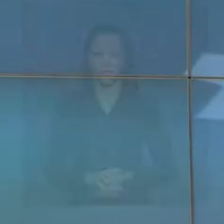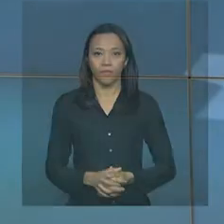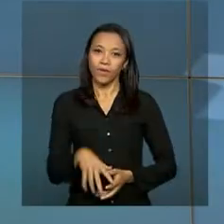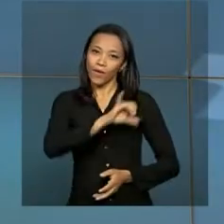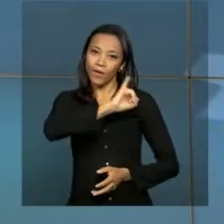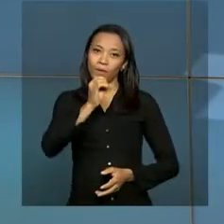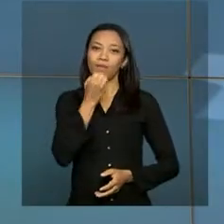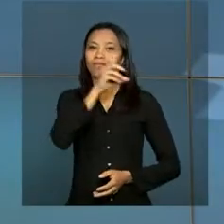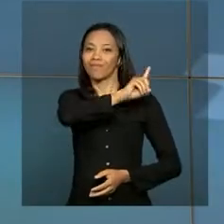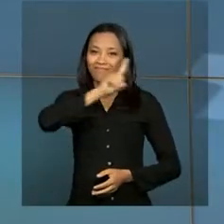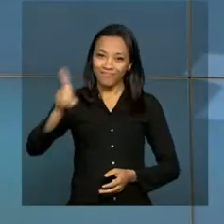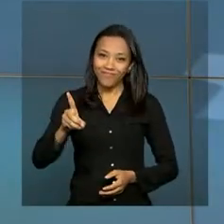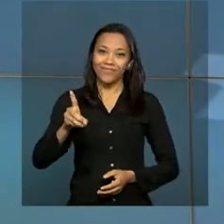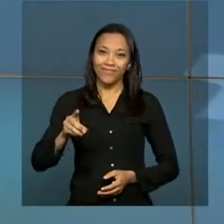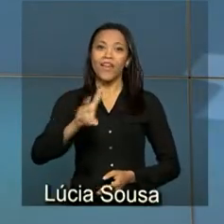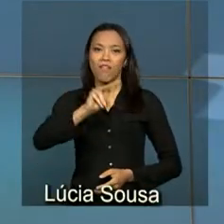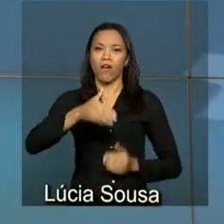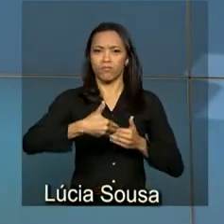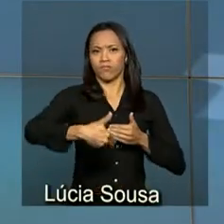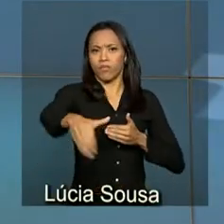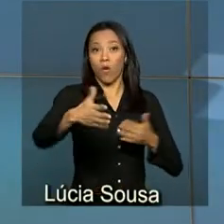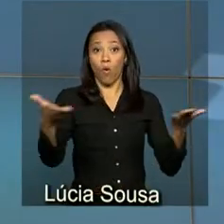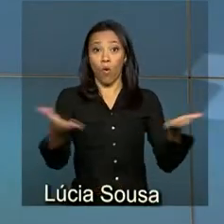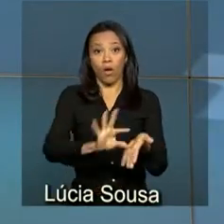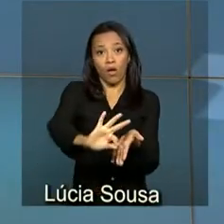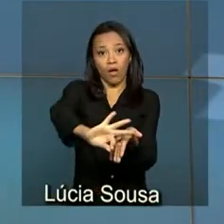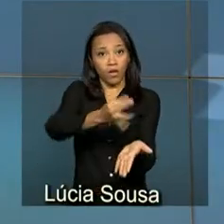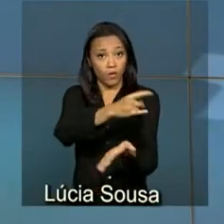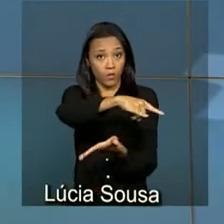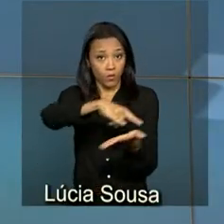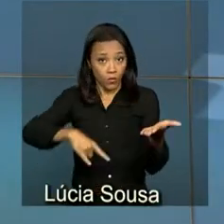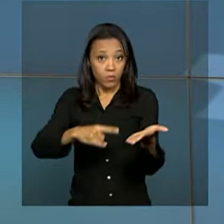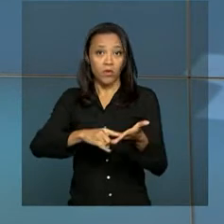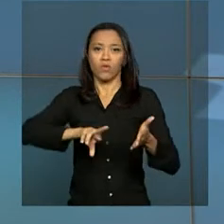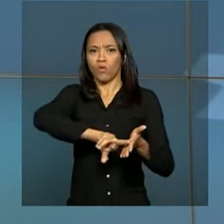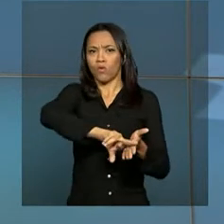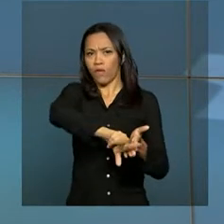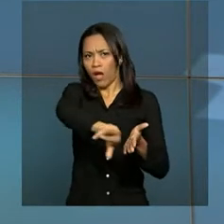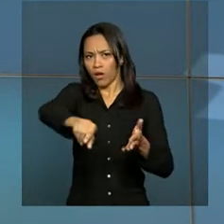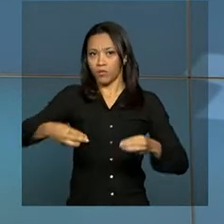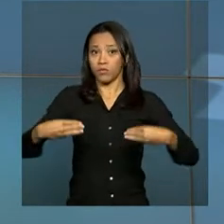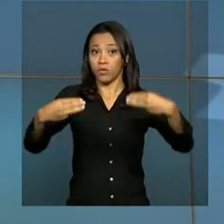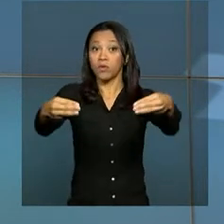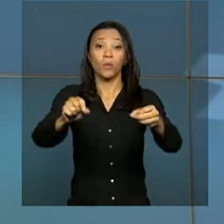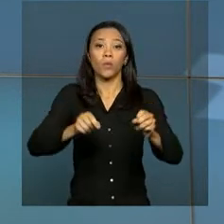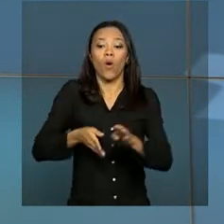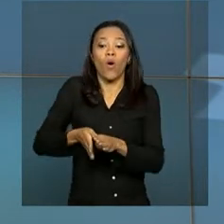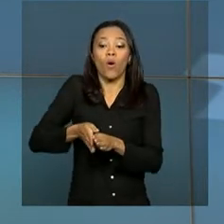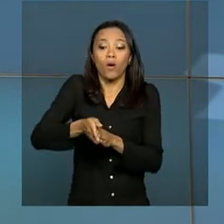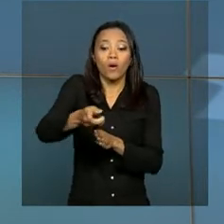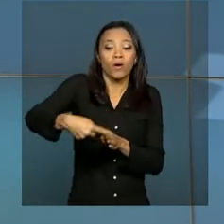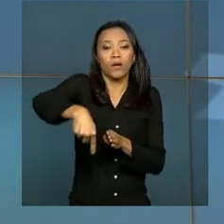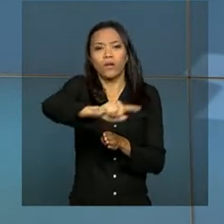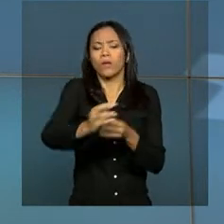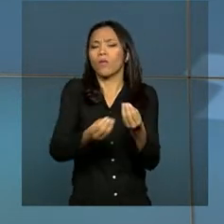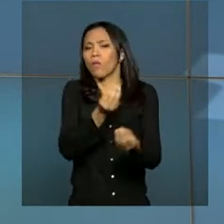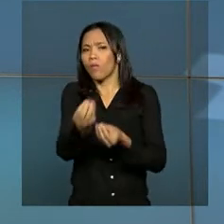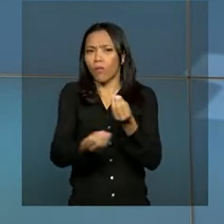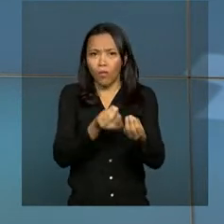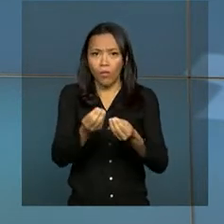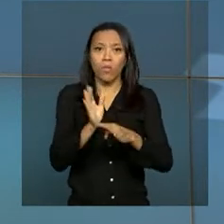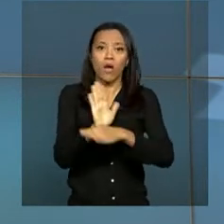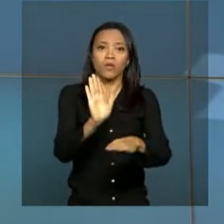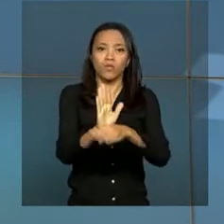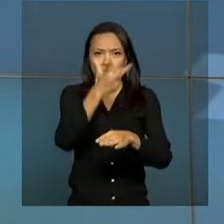Olá, bom dia. Vai ser assinada hoje uma portaria interministerial que traz orientações para o atendimento integrado às